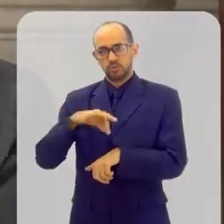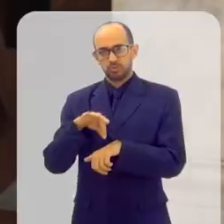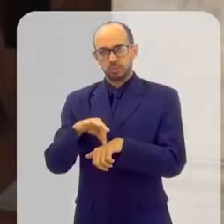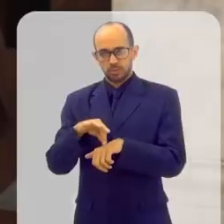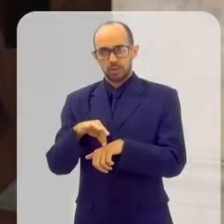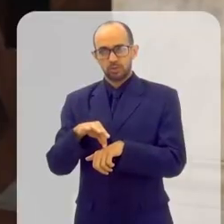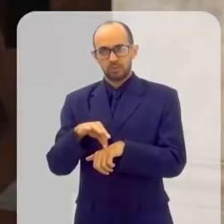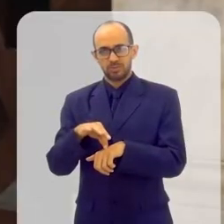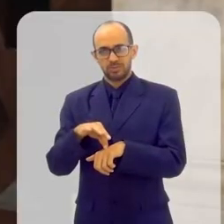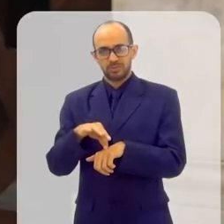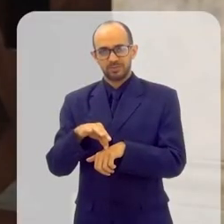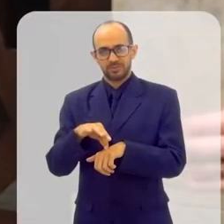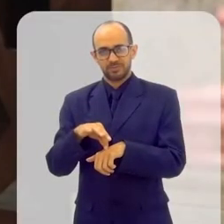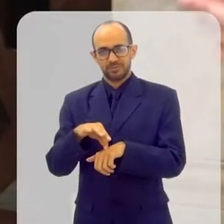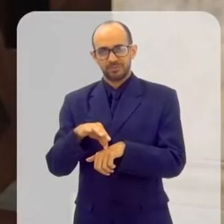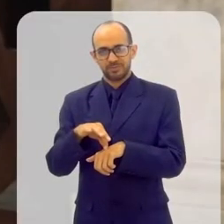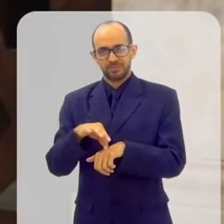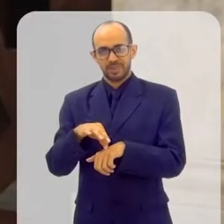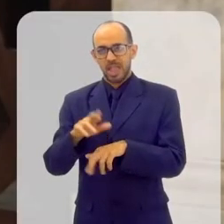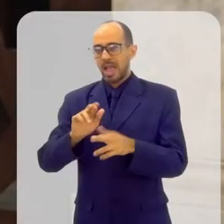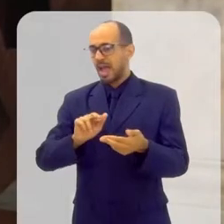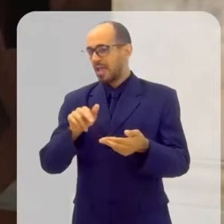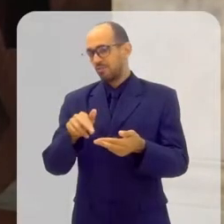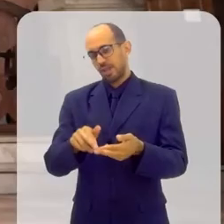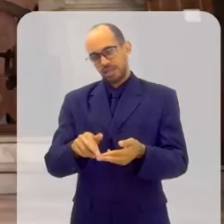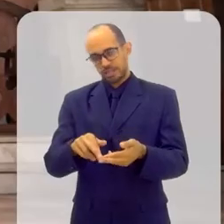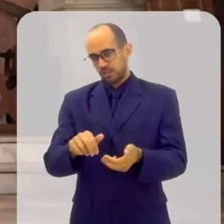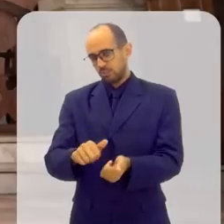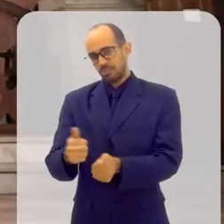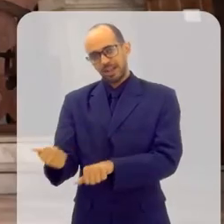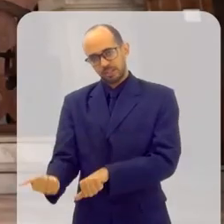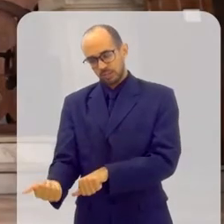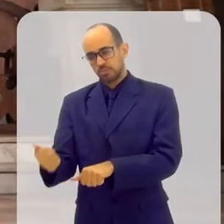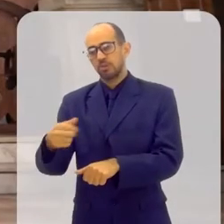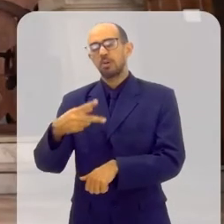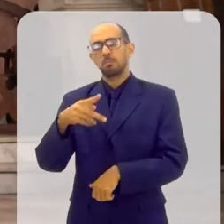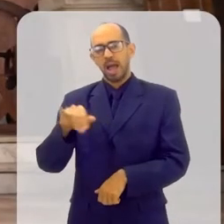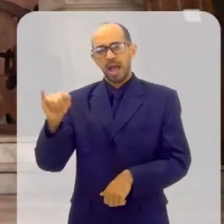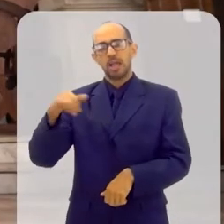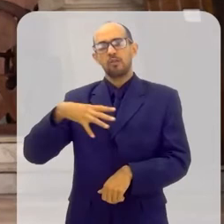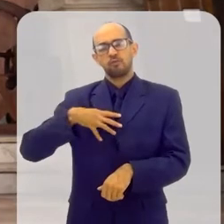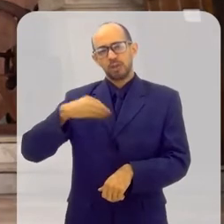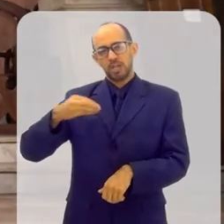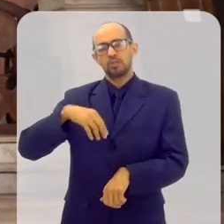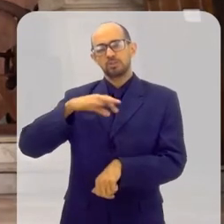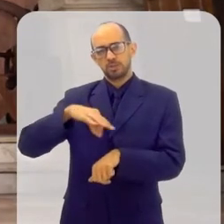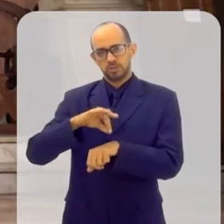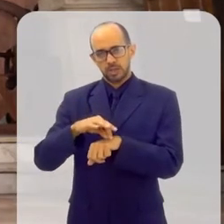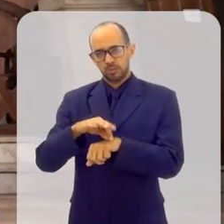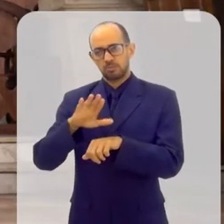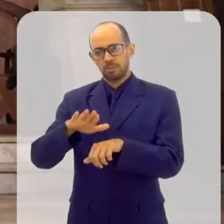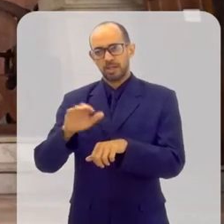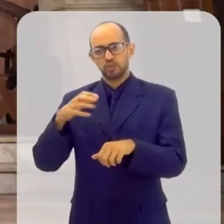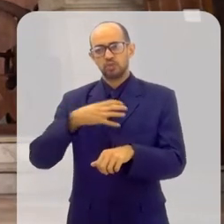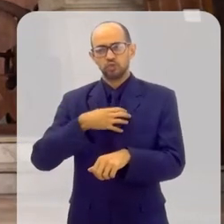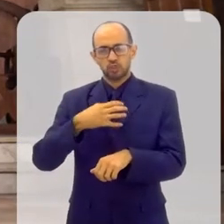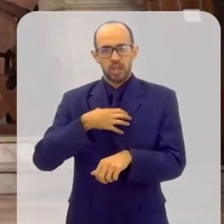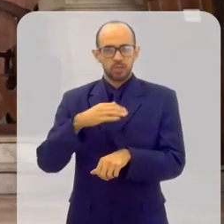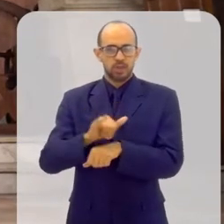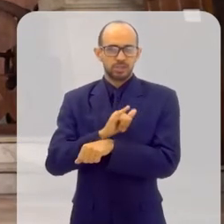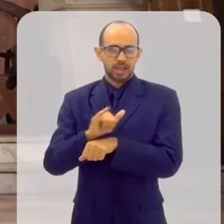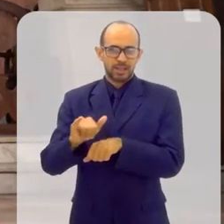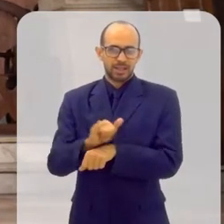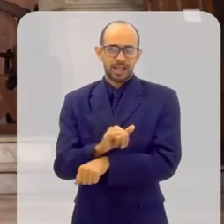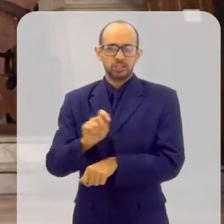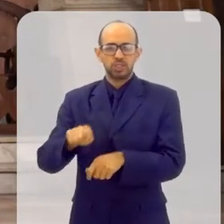As palavras são diferentes. É, mas você faz a mesma referência ao batismo e à trindade, o Pai, o Filho e Espírito Santo. Mas a ordem com que você